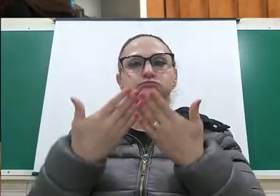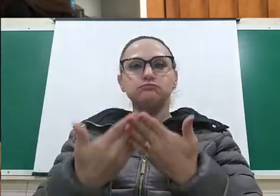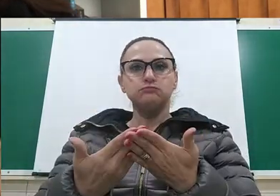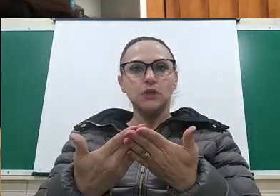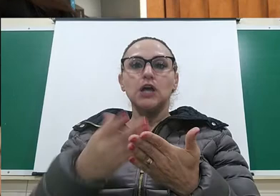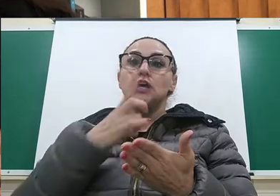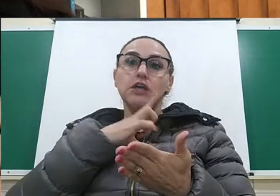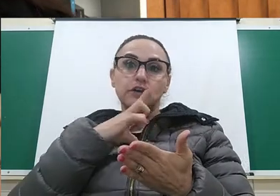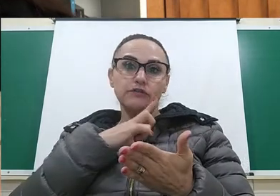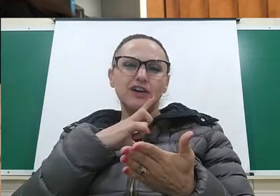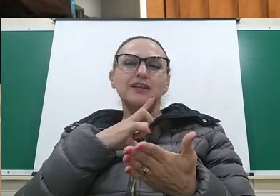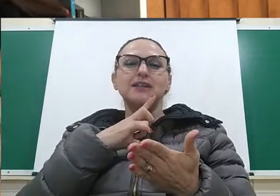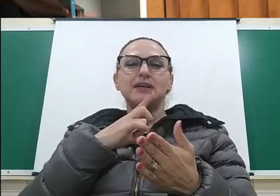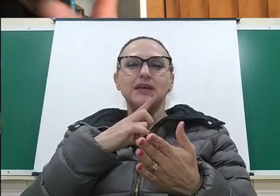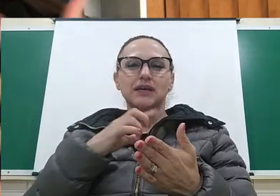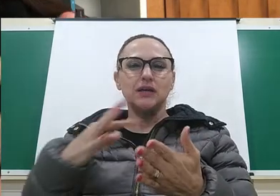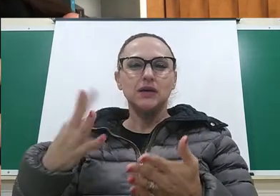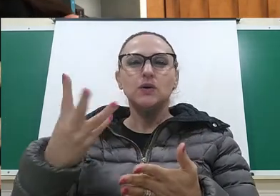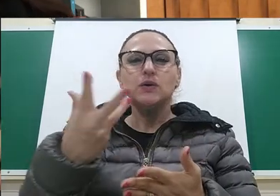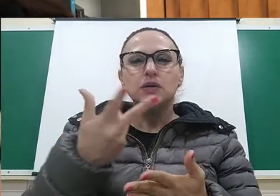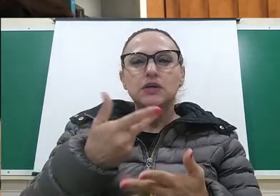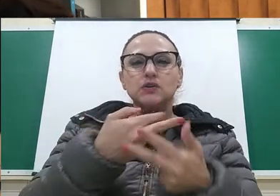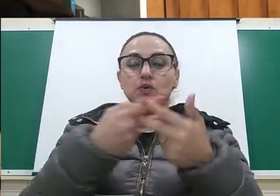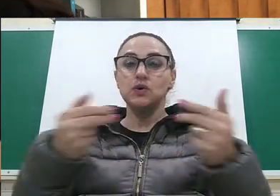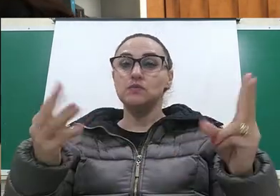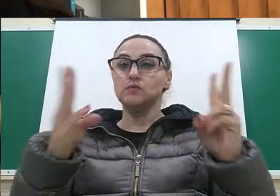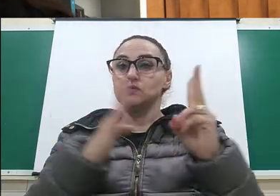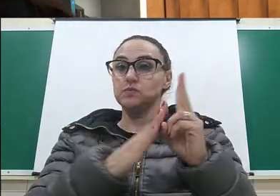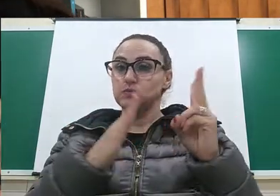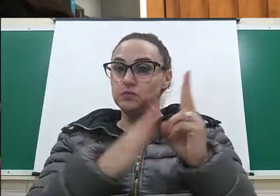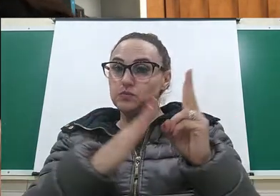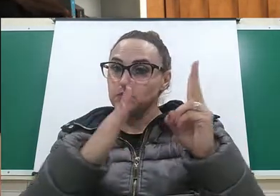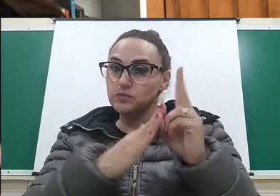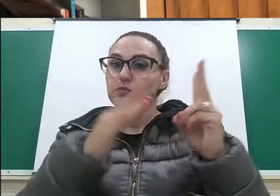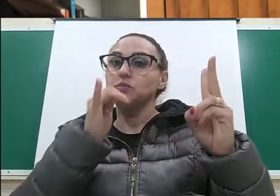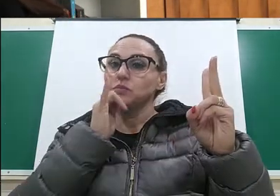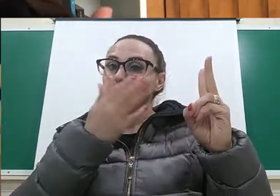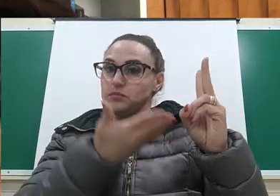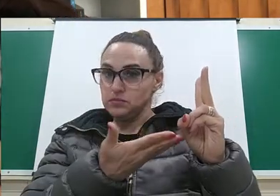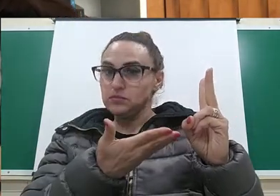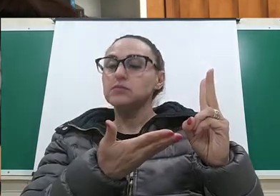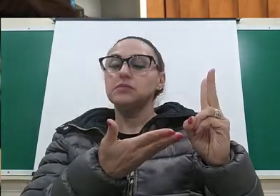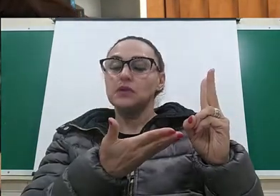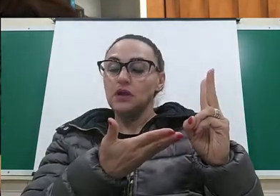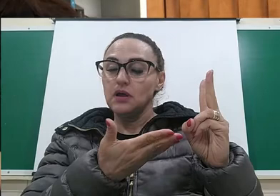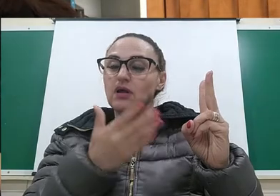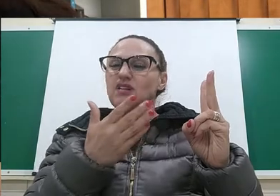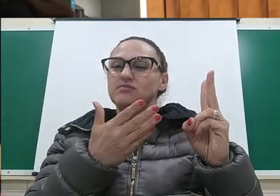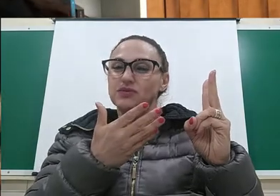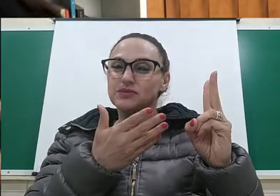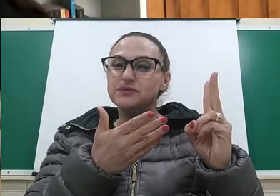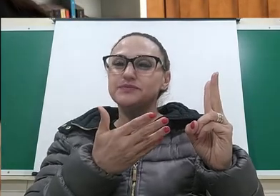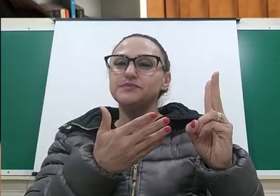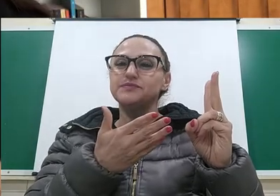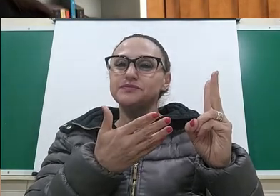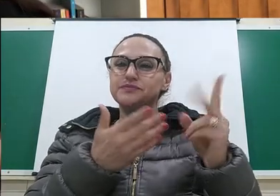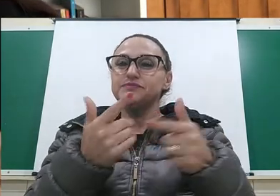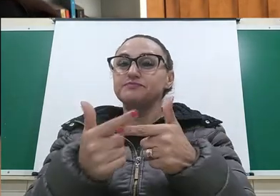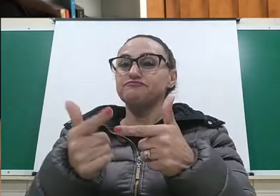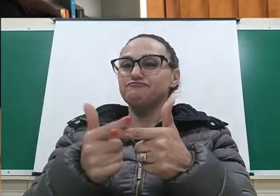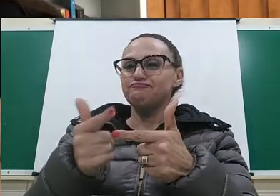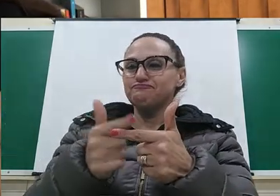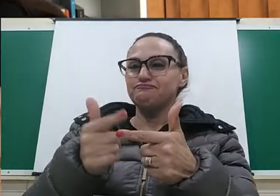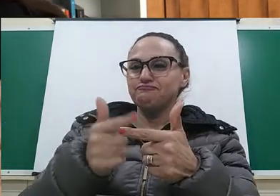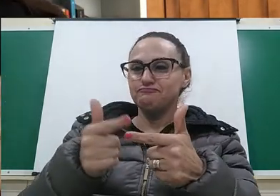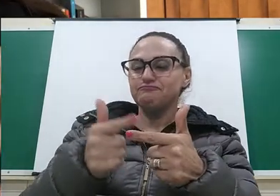gente vai ter outras questões importantes. Como os indígenas, o acesso da educação pelos indígenas, que também sempre foi